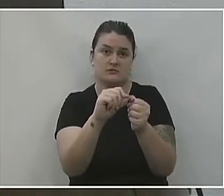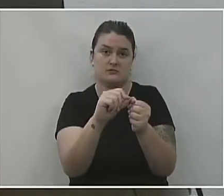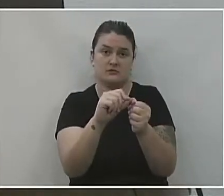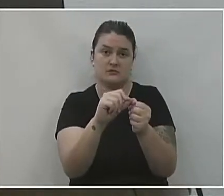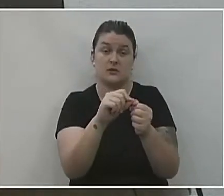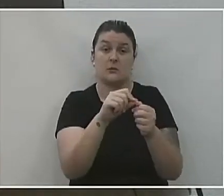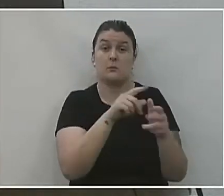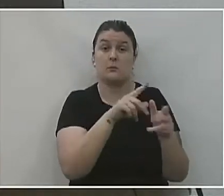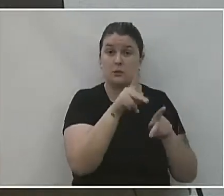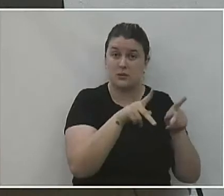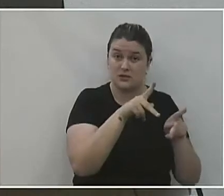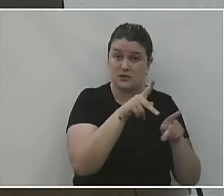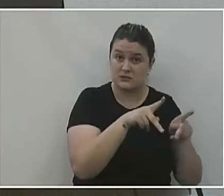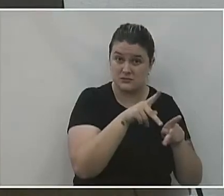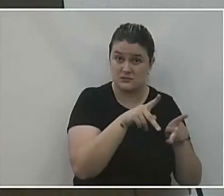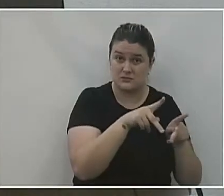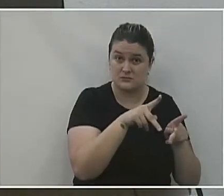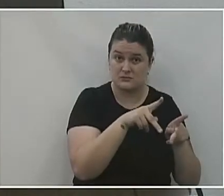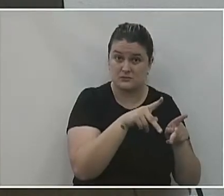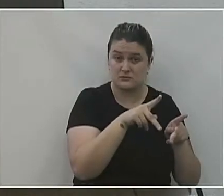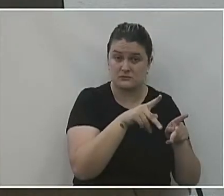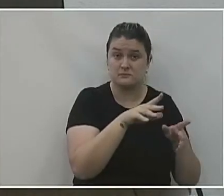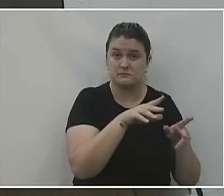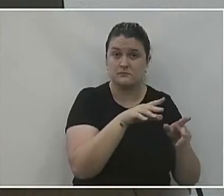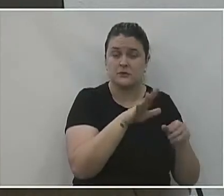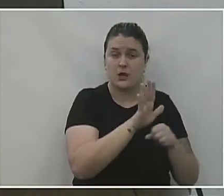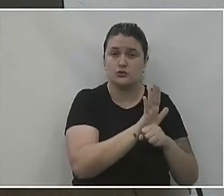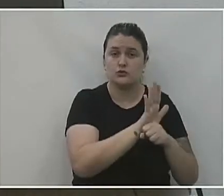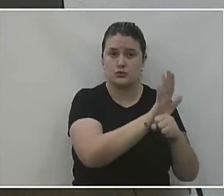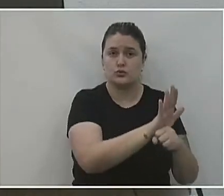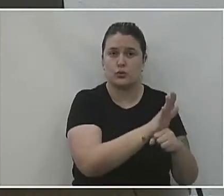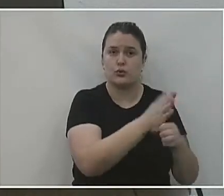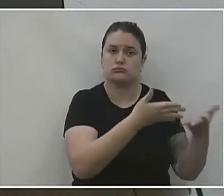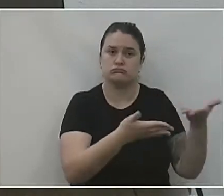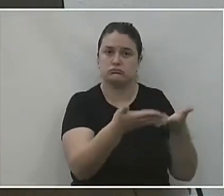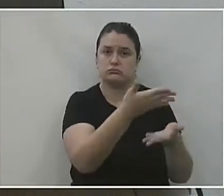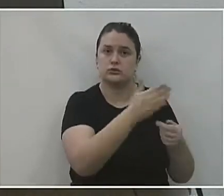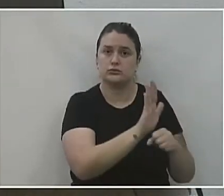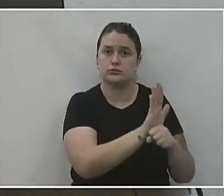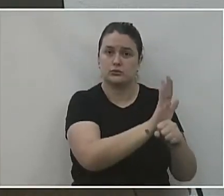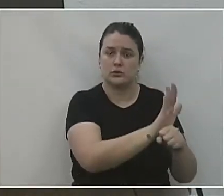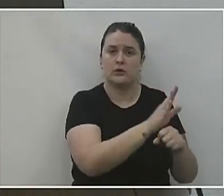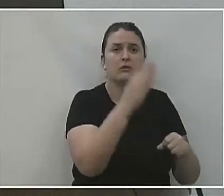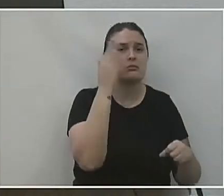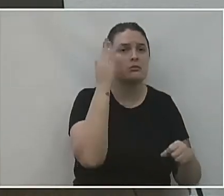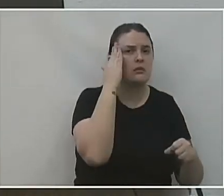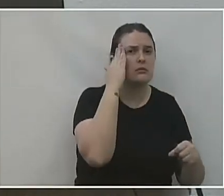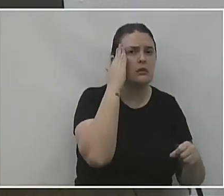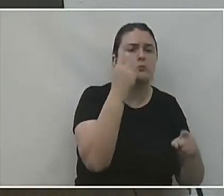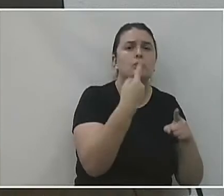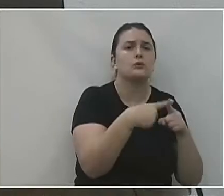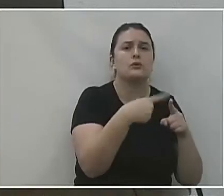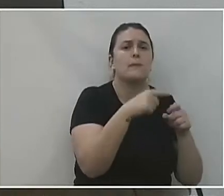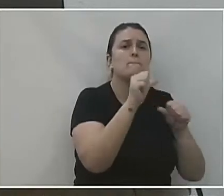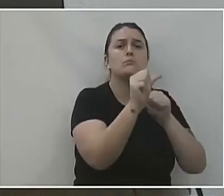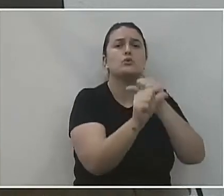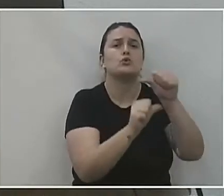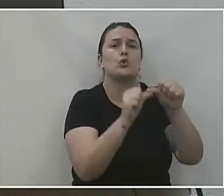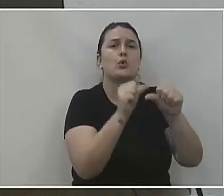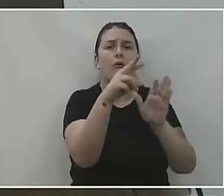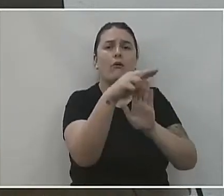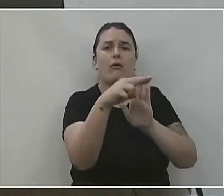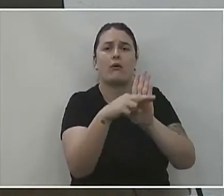A população foi muito colaborativa nesse sentido que entendeu por que a gente teve que mudar essa